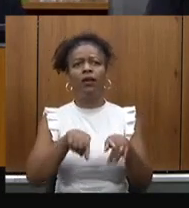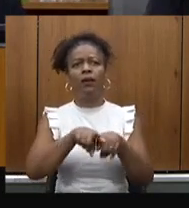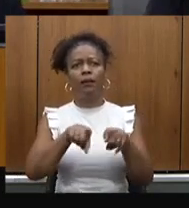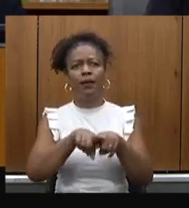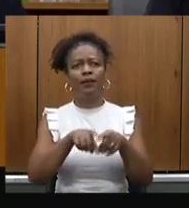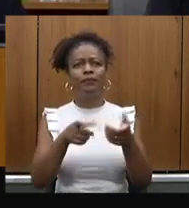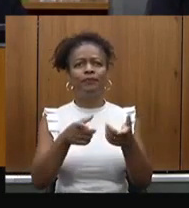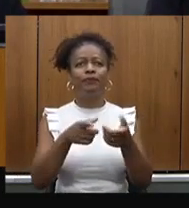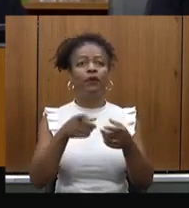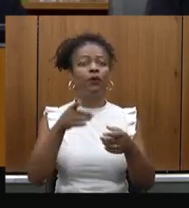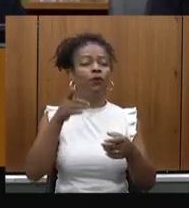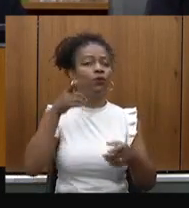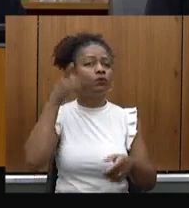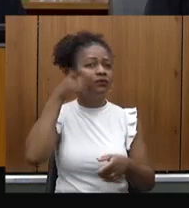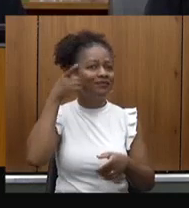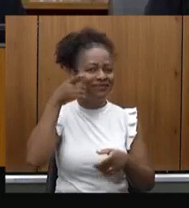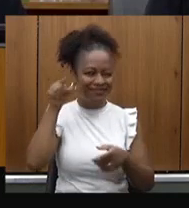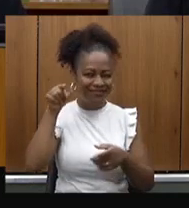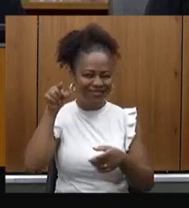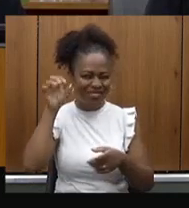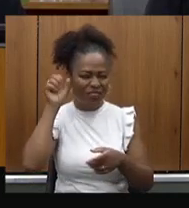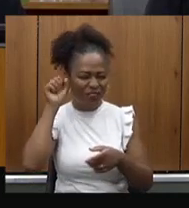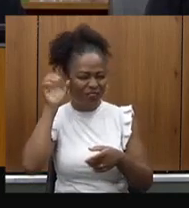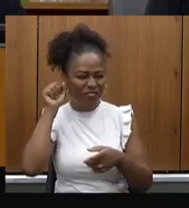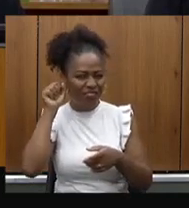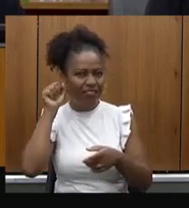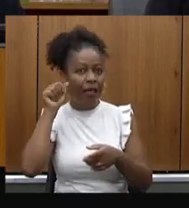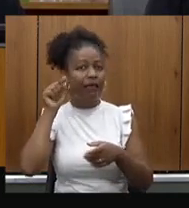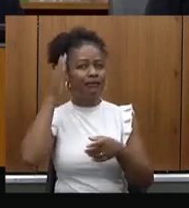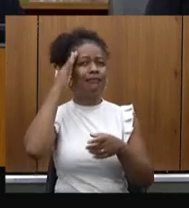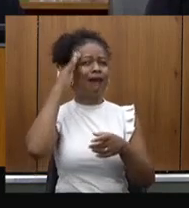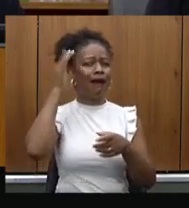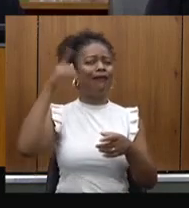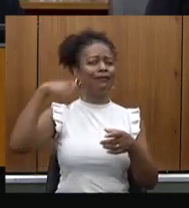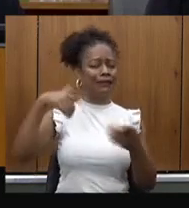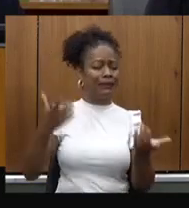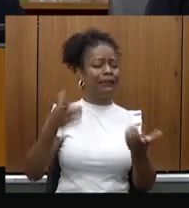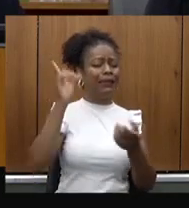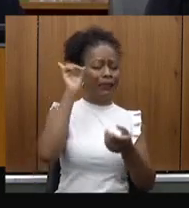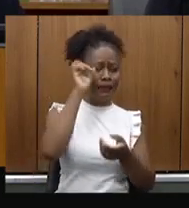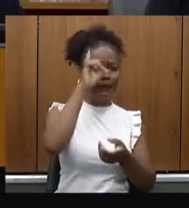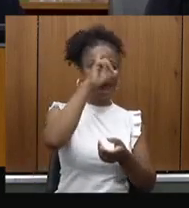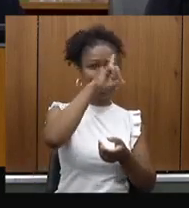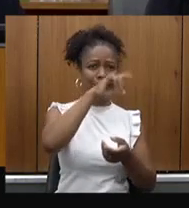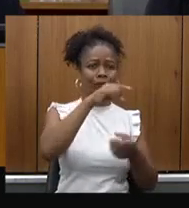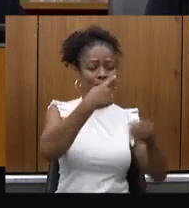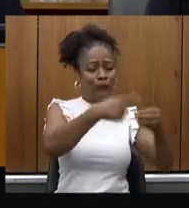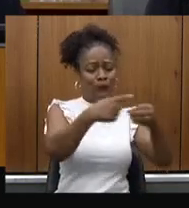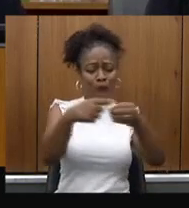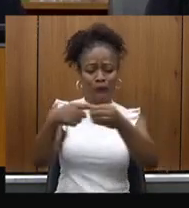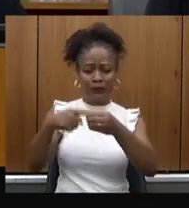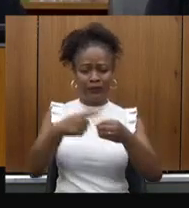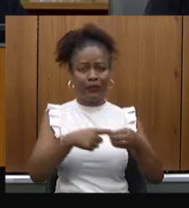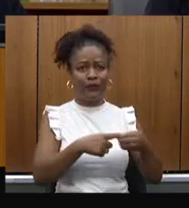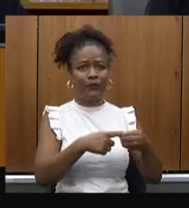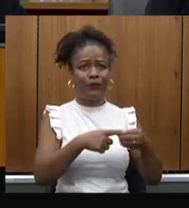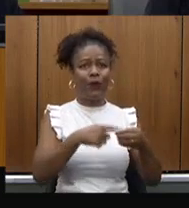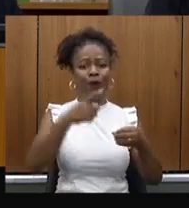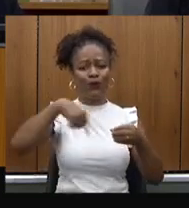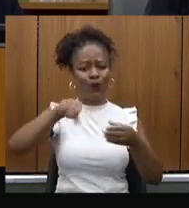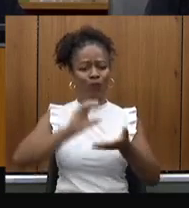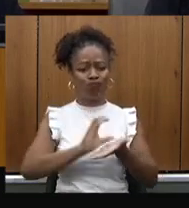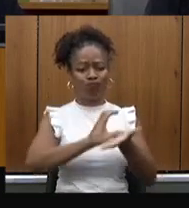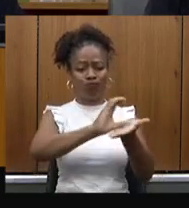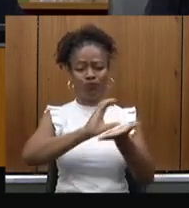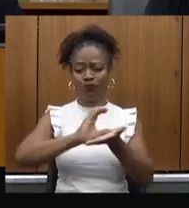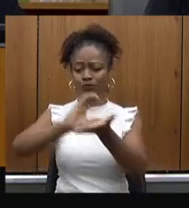O deputado Jean deve estar nos ouvindo aí, sabe o quanto que isso é um gargalo aí no interior de Minas, e a gente está aumentando o recurso para que